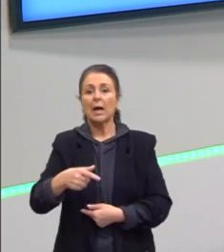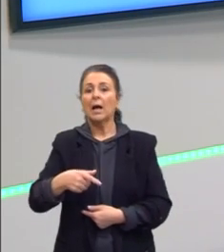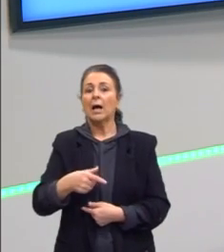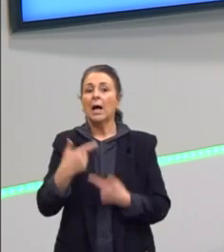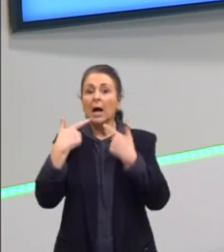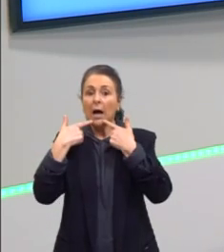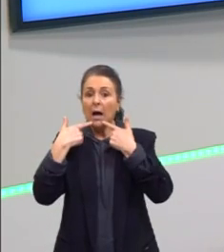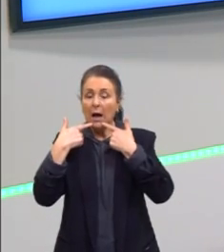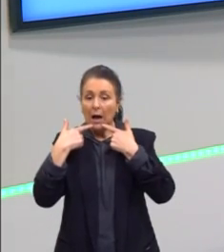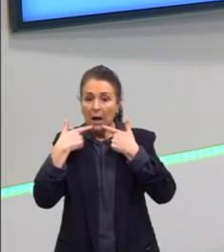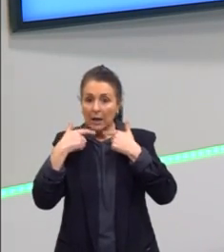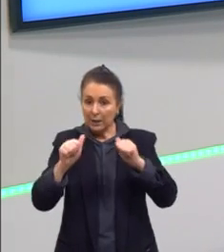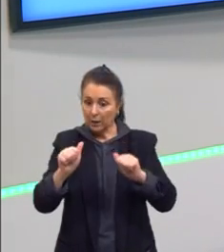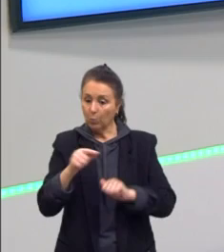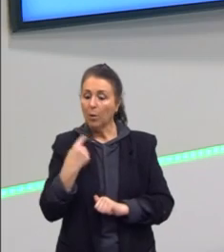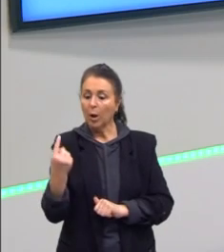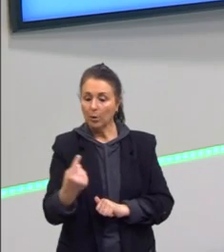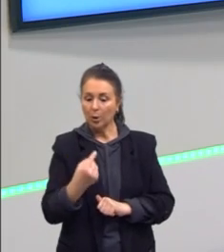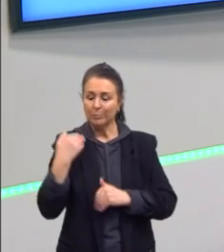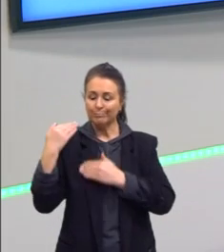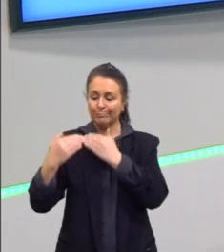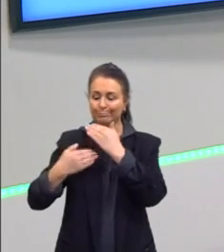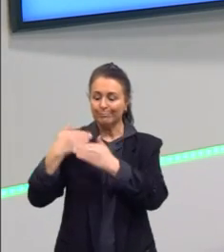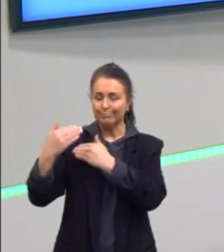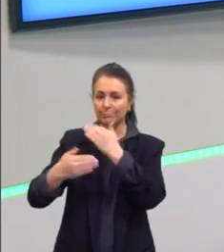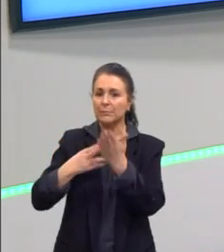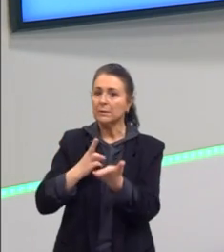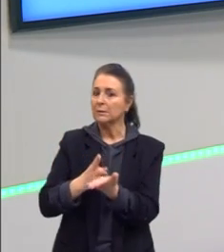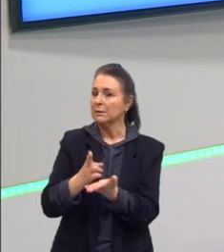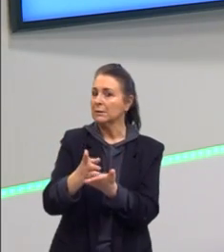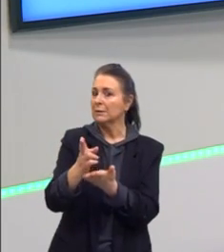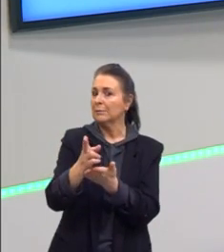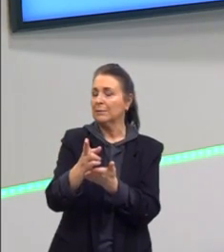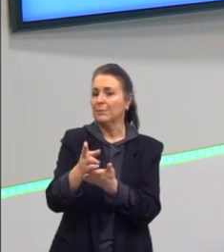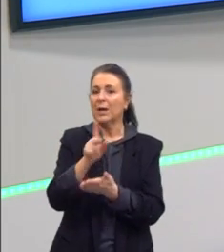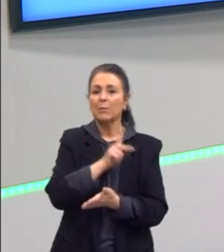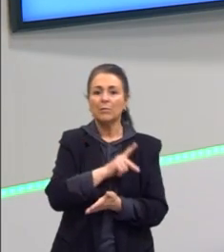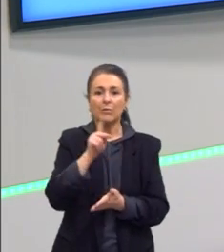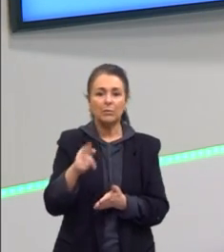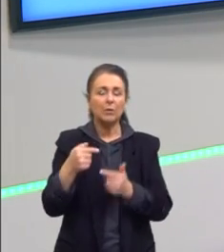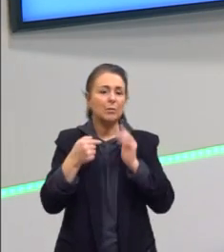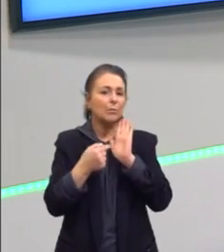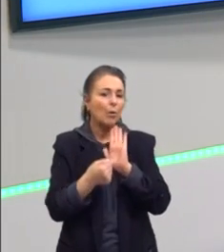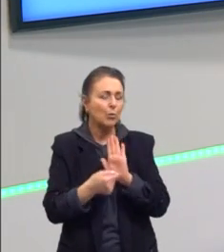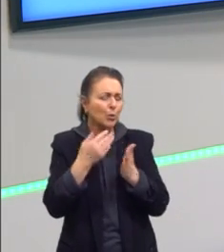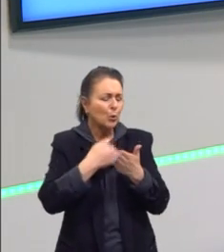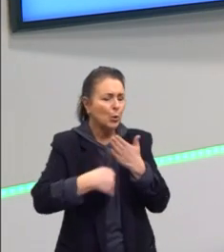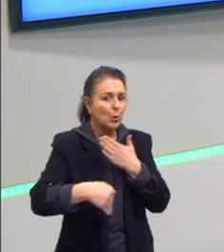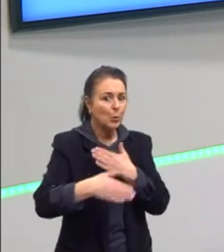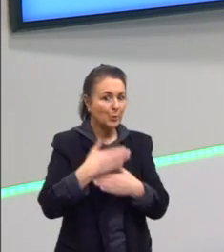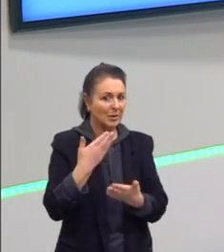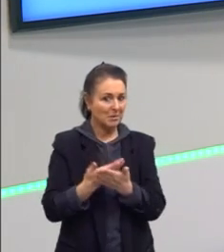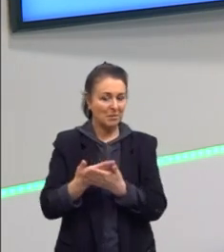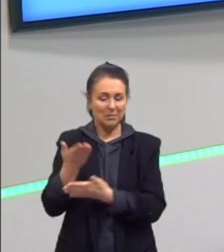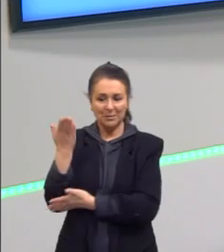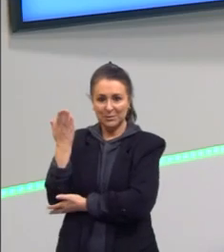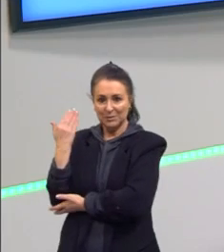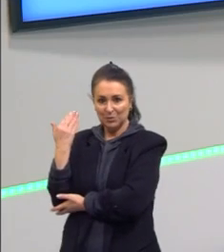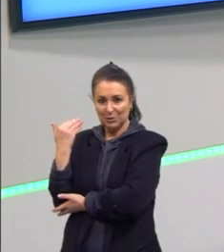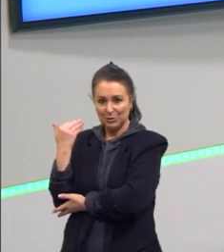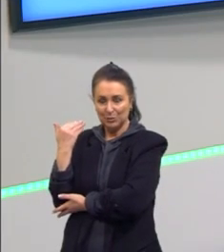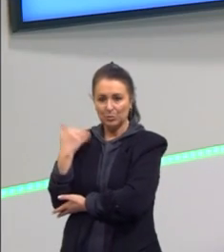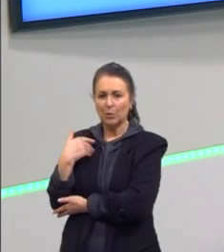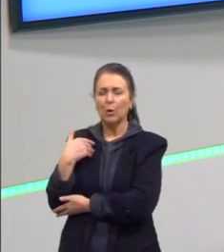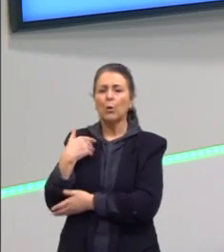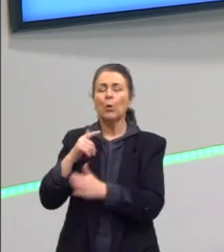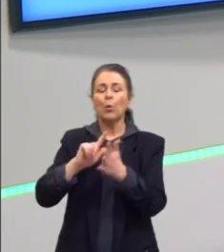evoluindo constantemente. Assim como a gente viu aí, que eu trouxe de todas as nossas aulas anteriores. Os nossos